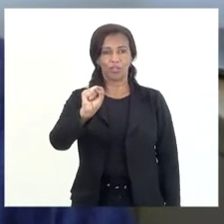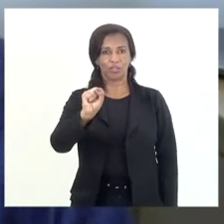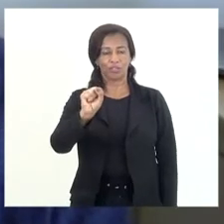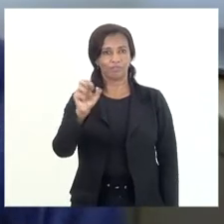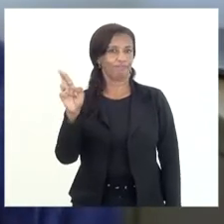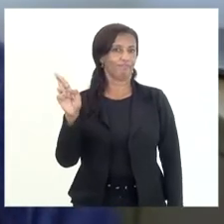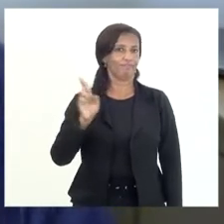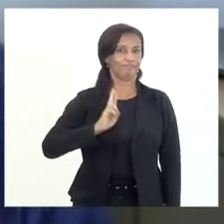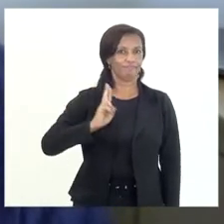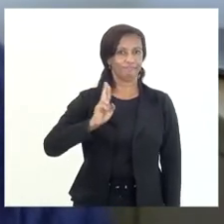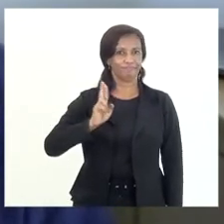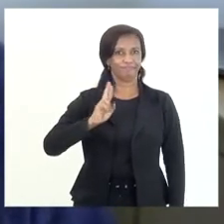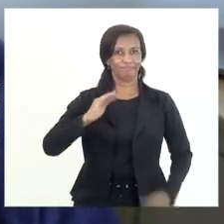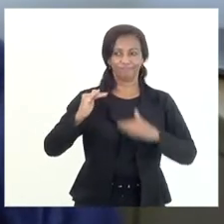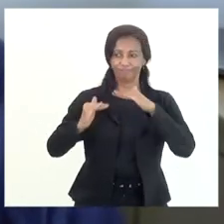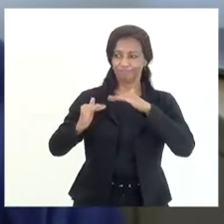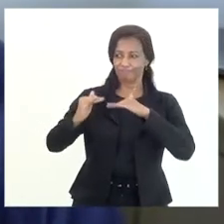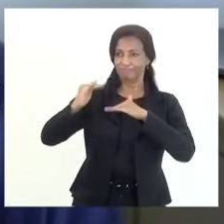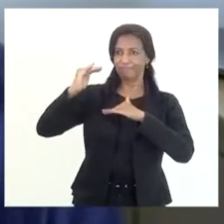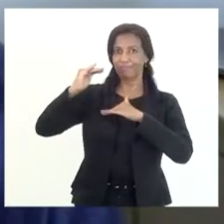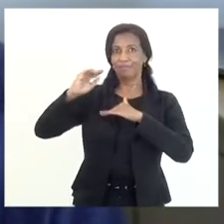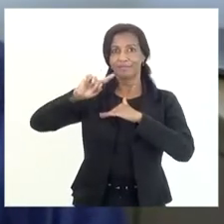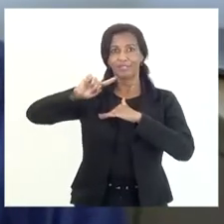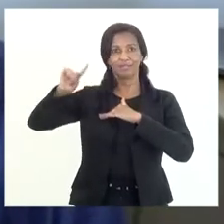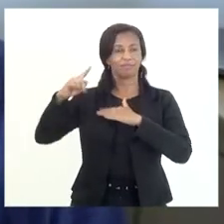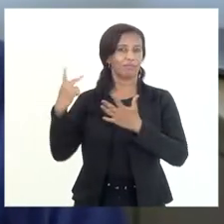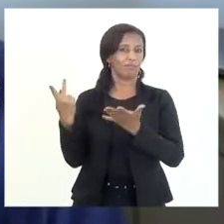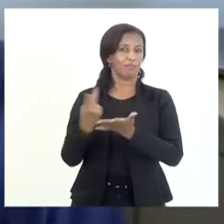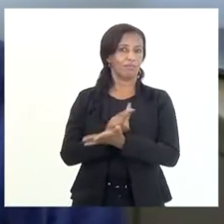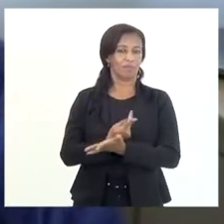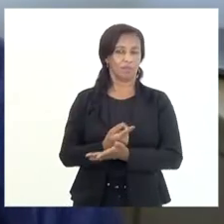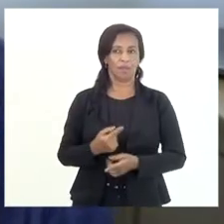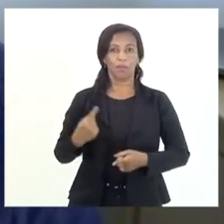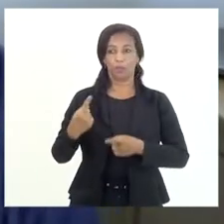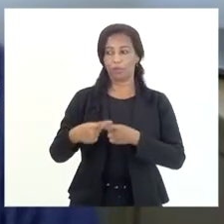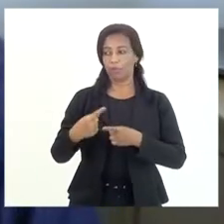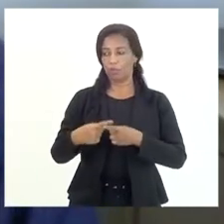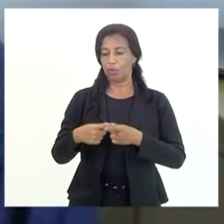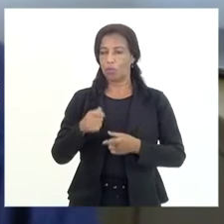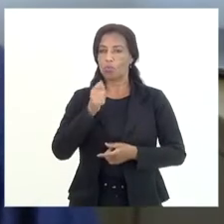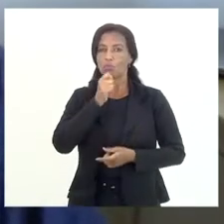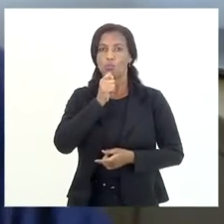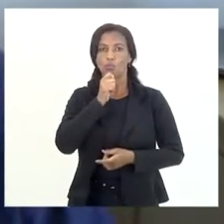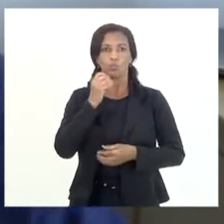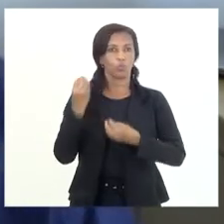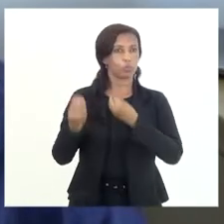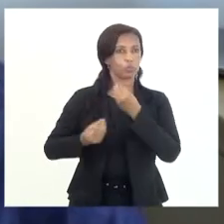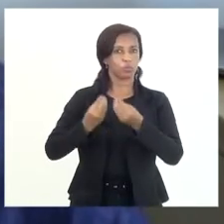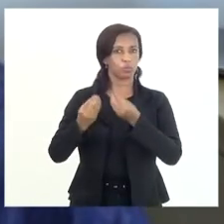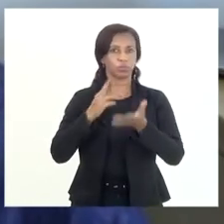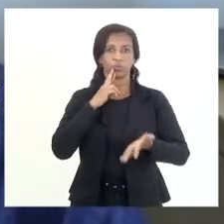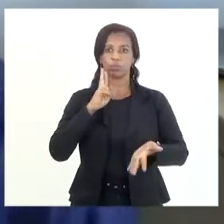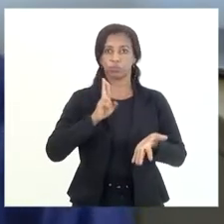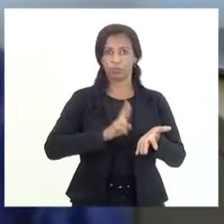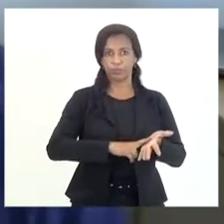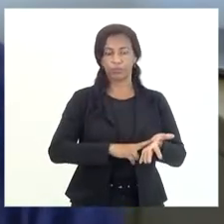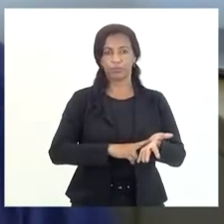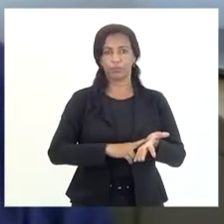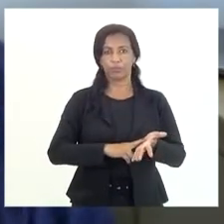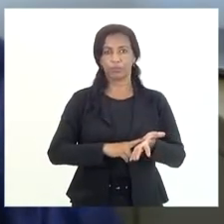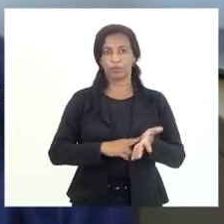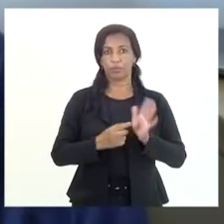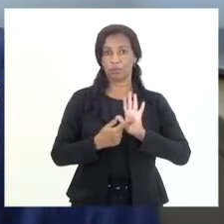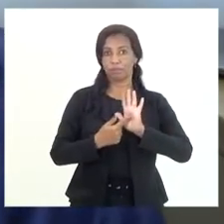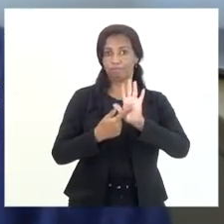elevado o risco de não realização, e, portanto, não deveriam estar reconhecidos nas